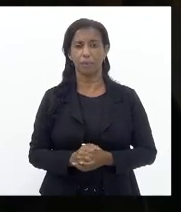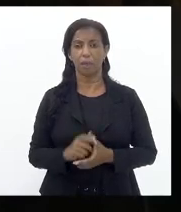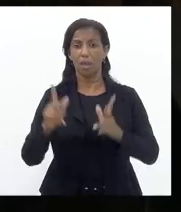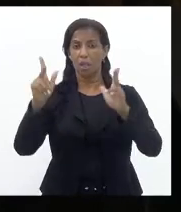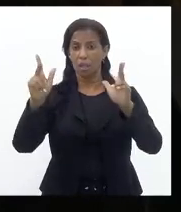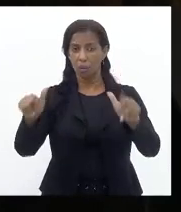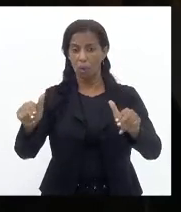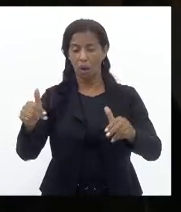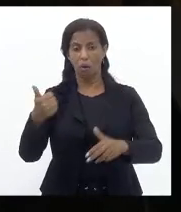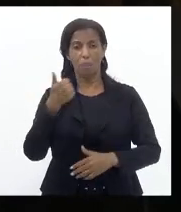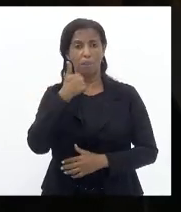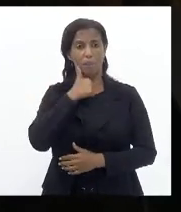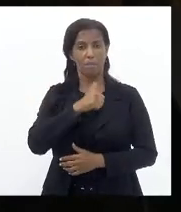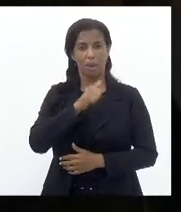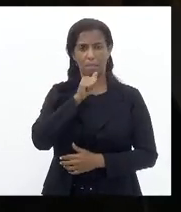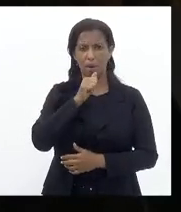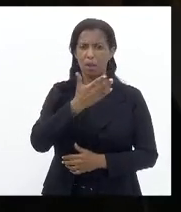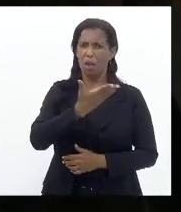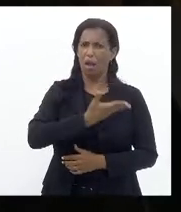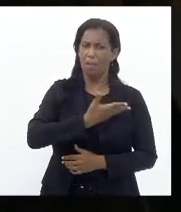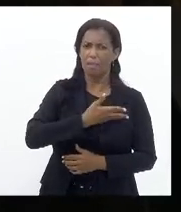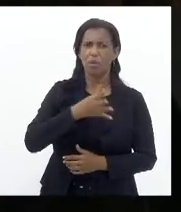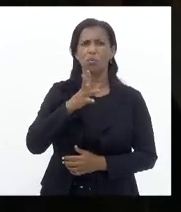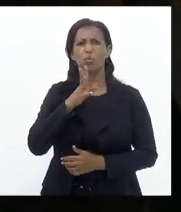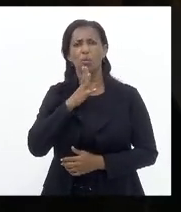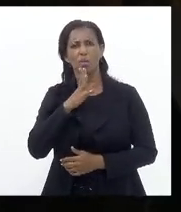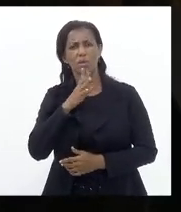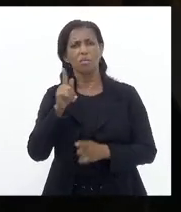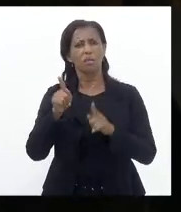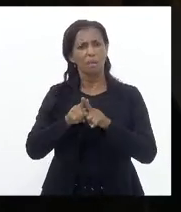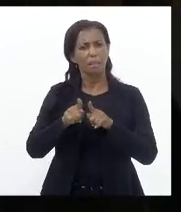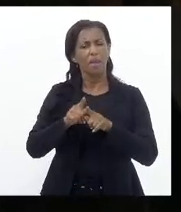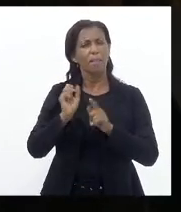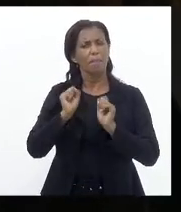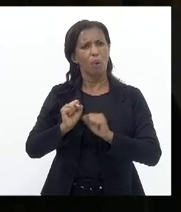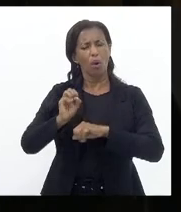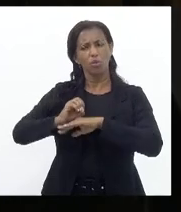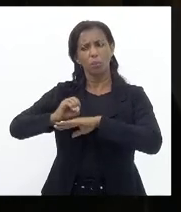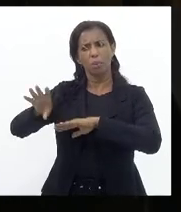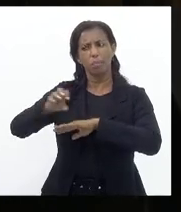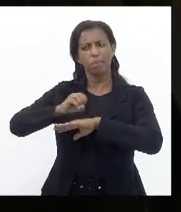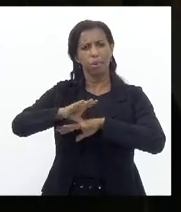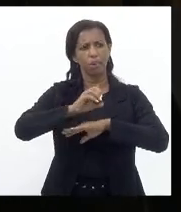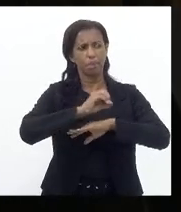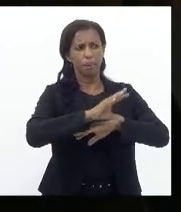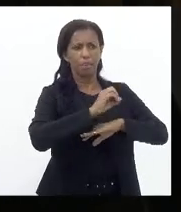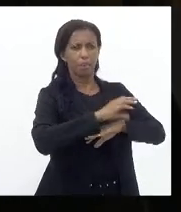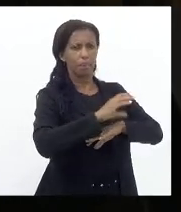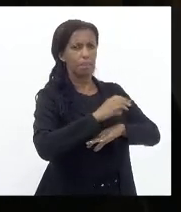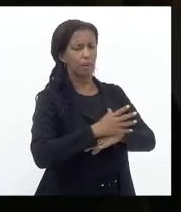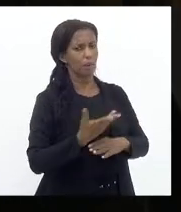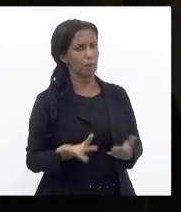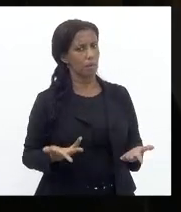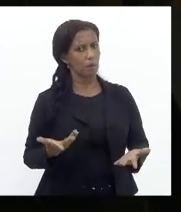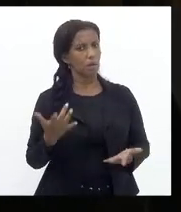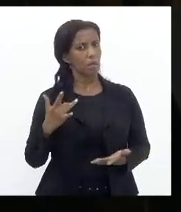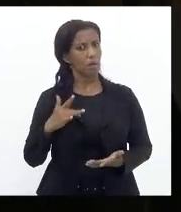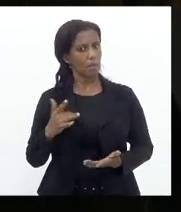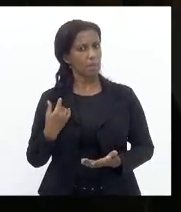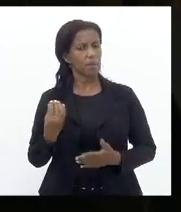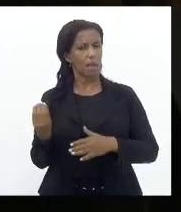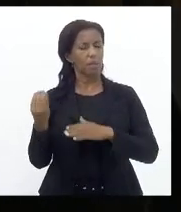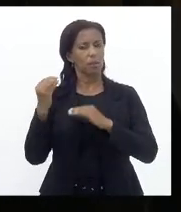foi Minha mãe Muitos amigos Conhecidos Podem também Ter recebido Essa mesma Mensagem E apesar De eu ter